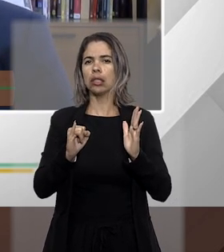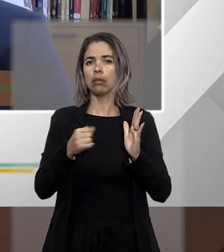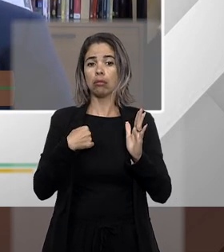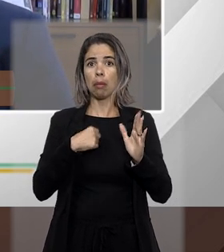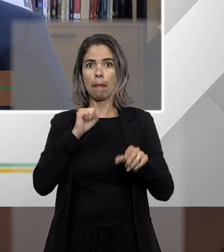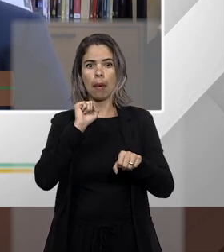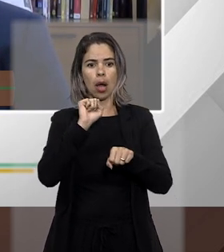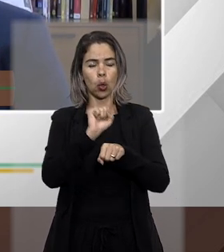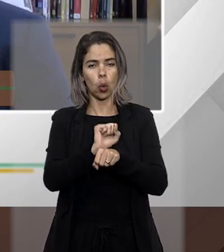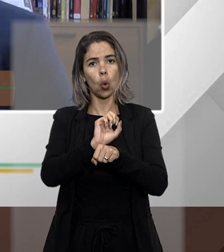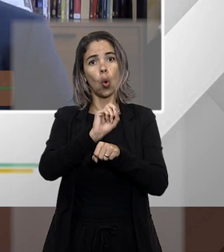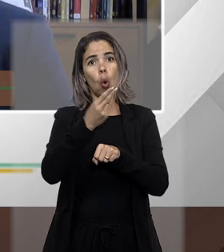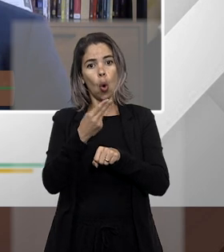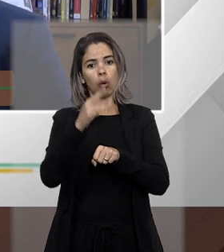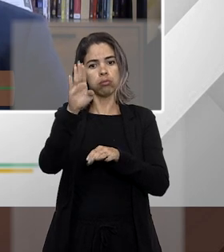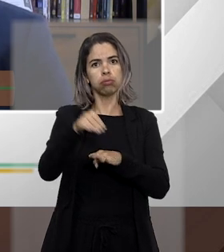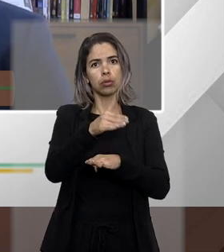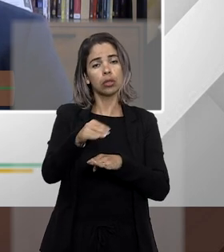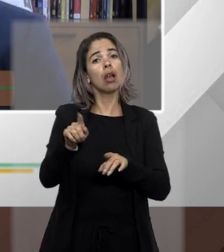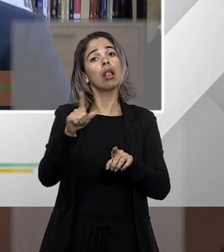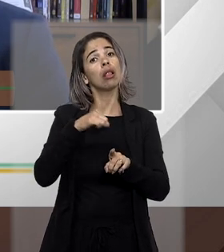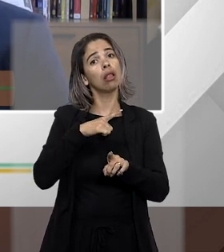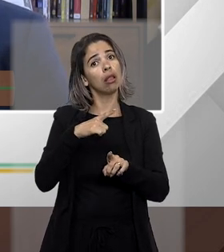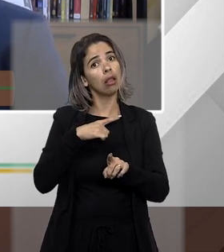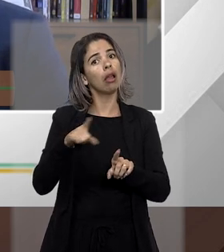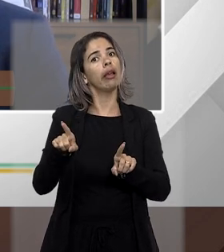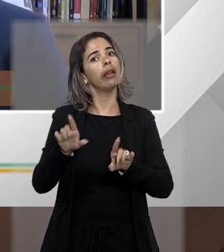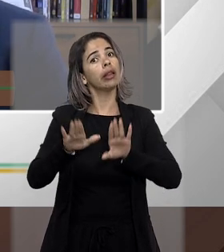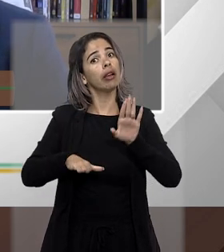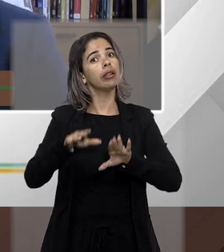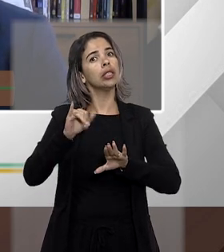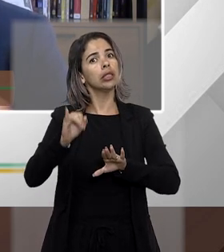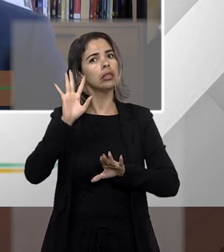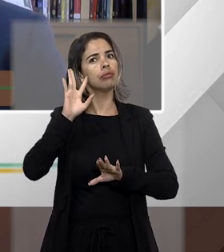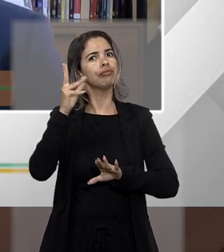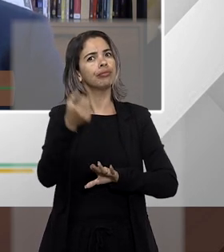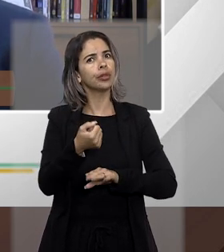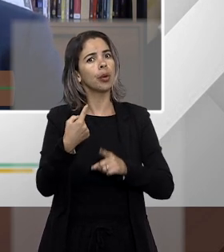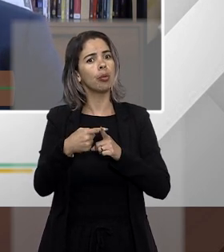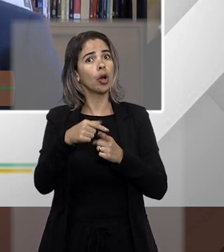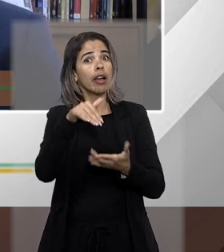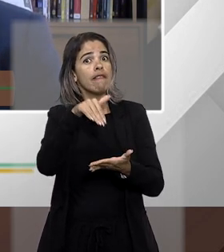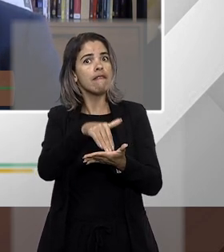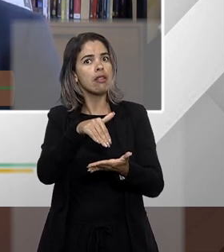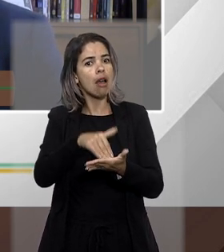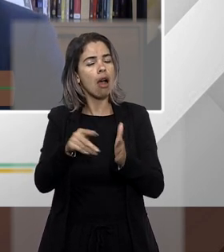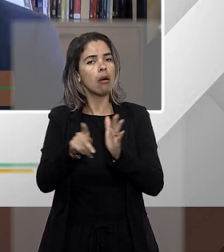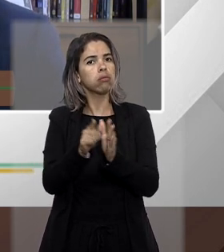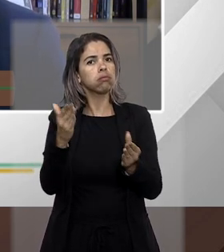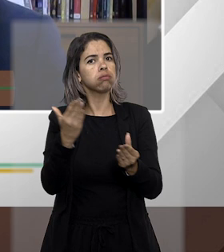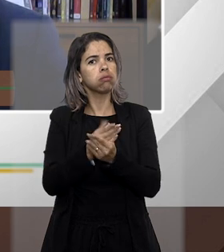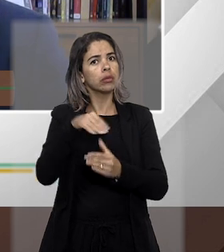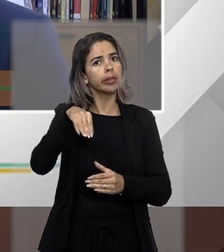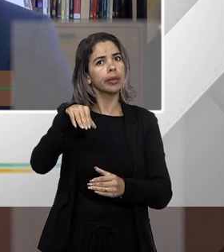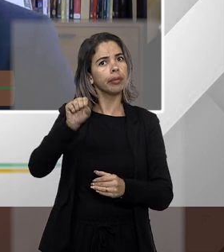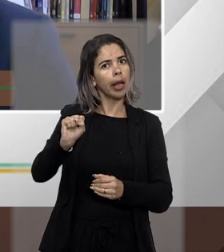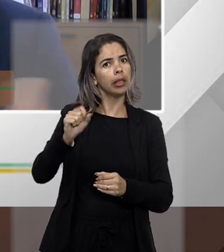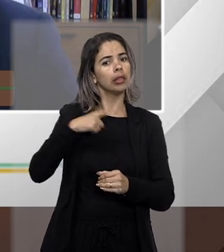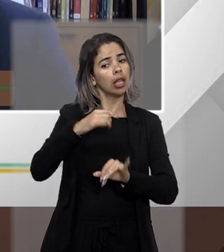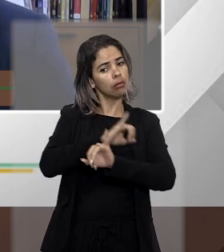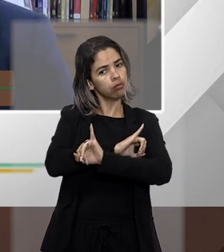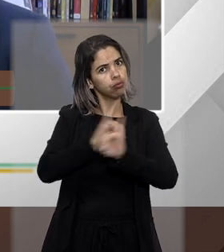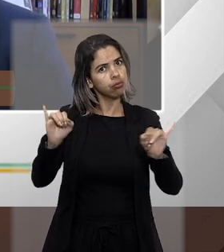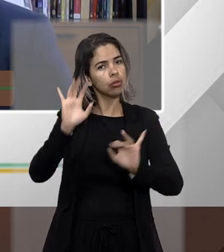prolação da sentença então o ponto final da medida liminar no mandato de segurança é a prolação da sentença em outras palavras essa